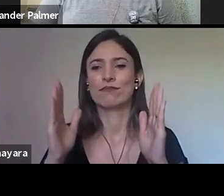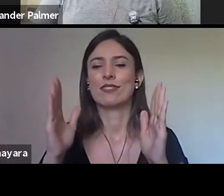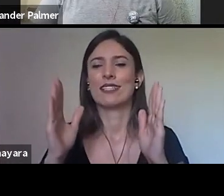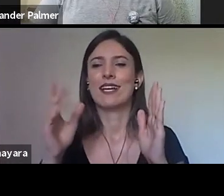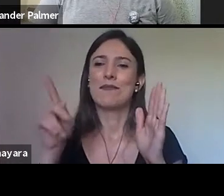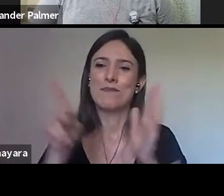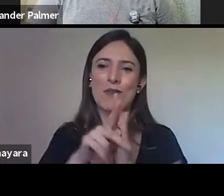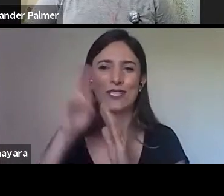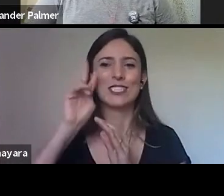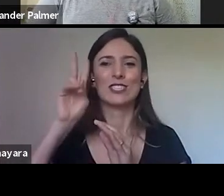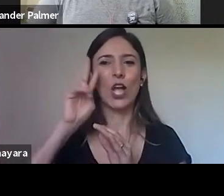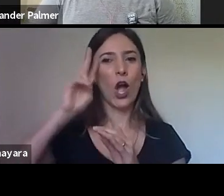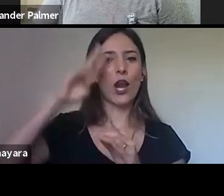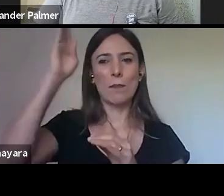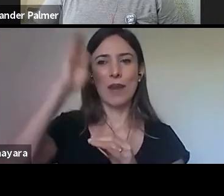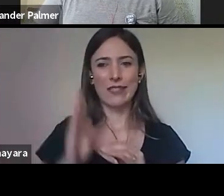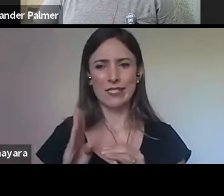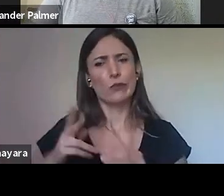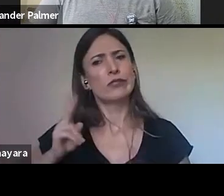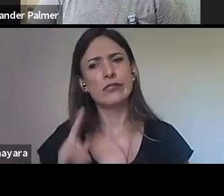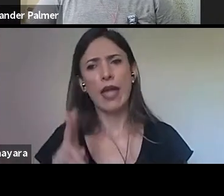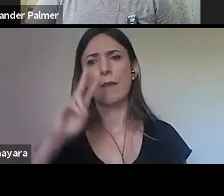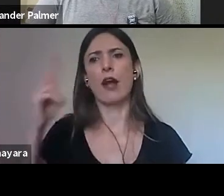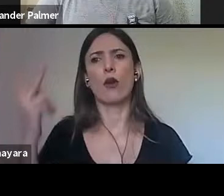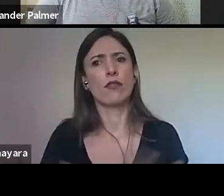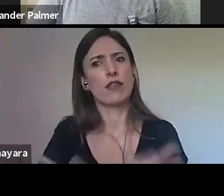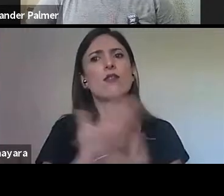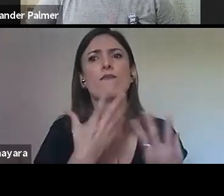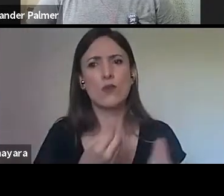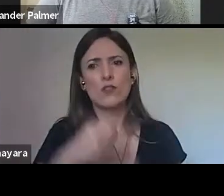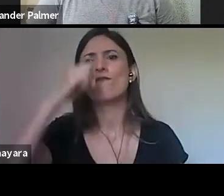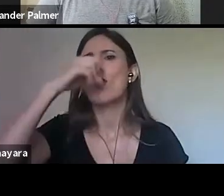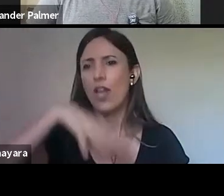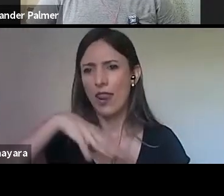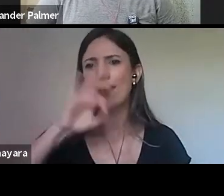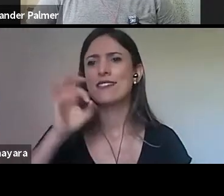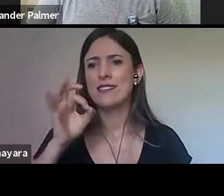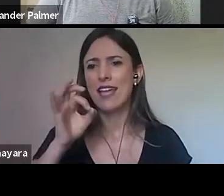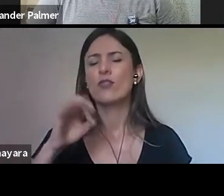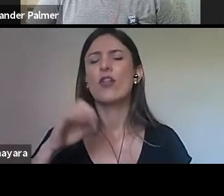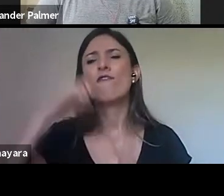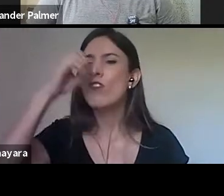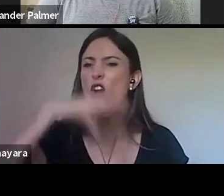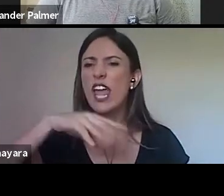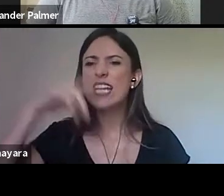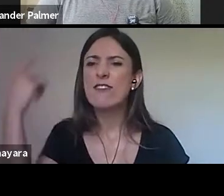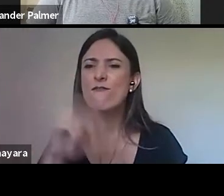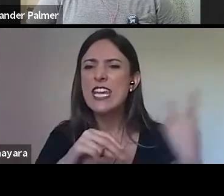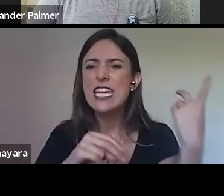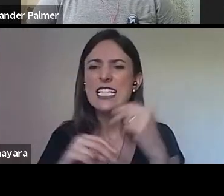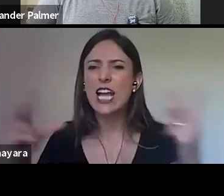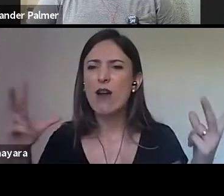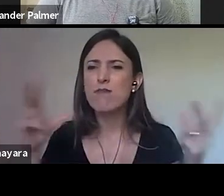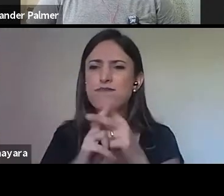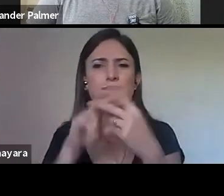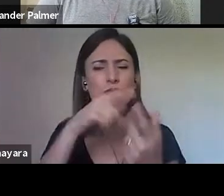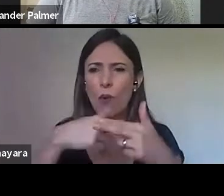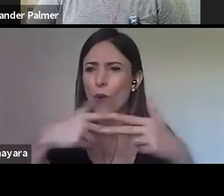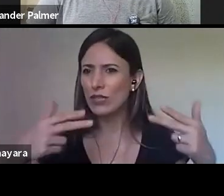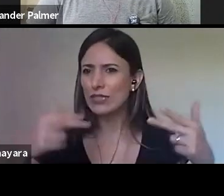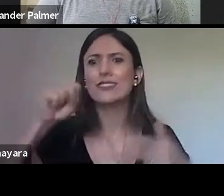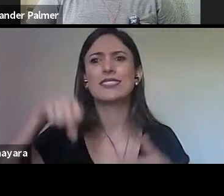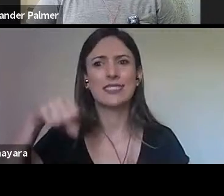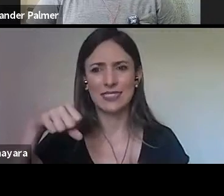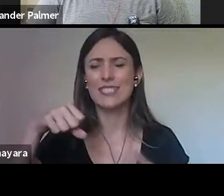do Brasil é muito marcado pela violência, nós estamos falando uma violência física mesmo, quer dizer, um período de estabelecimento da